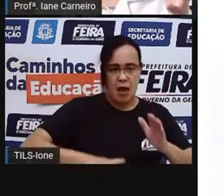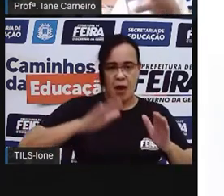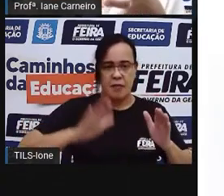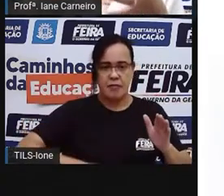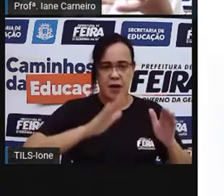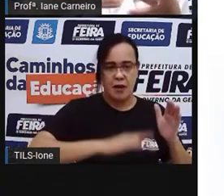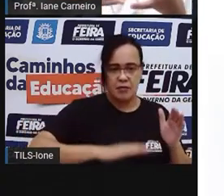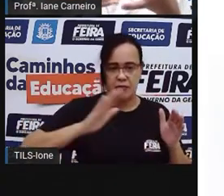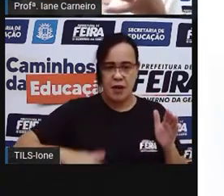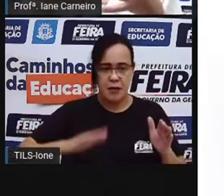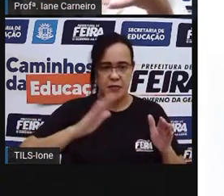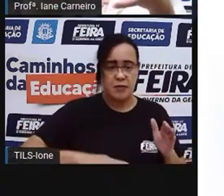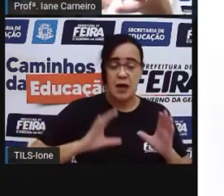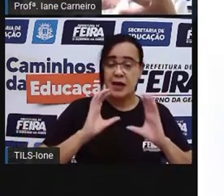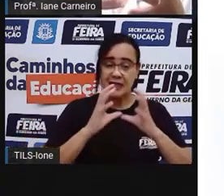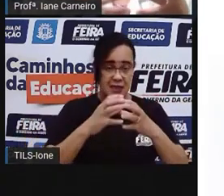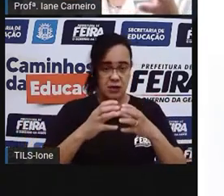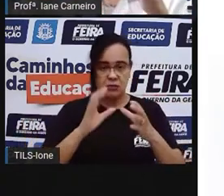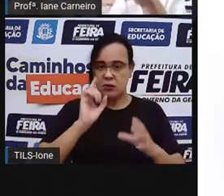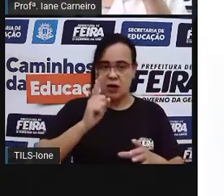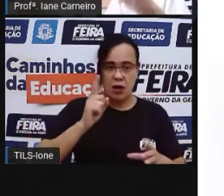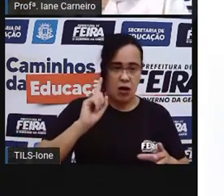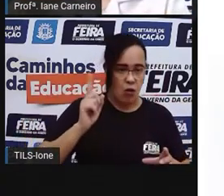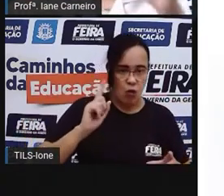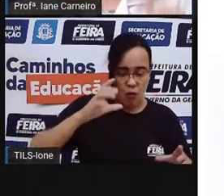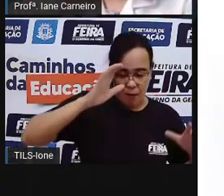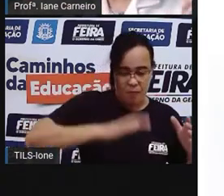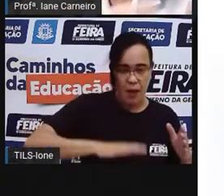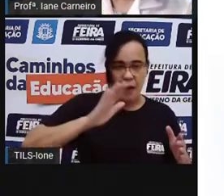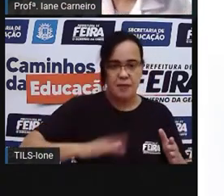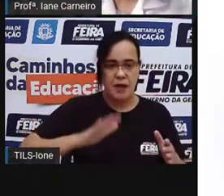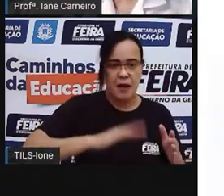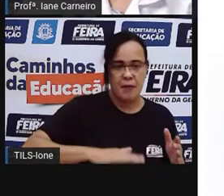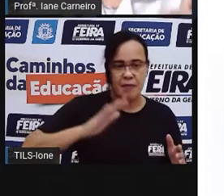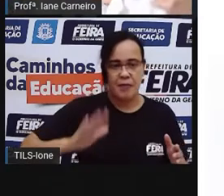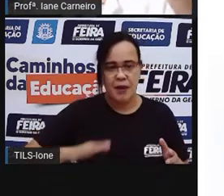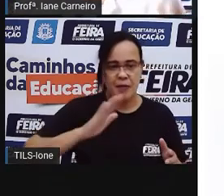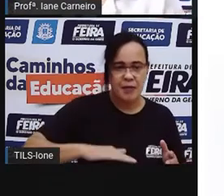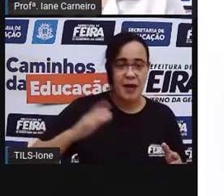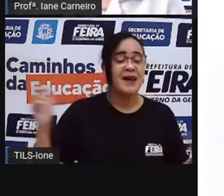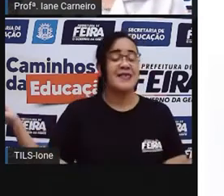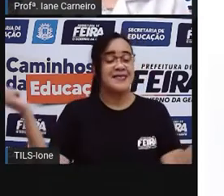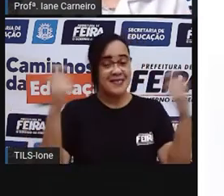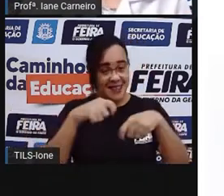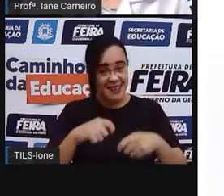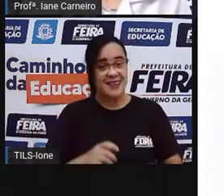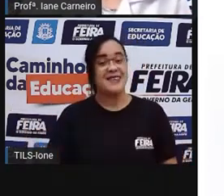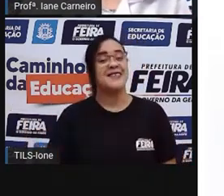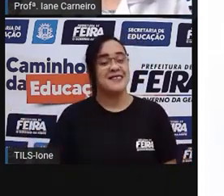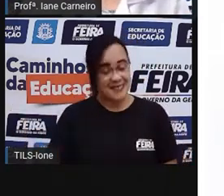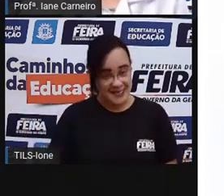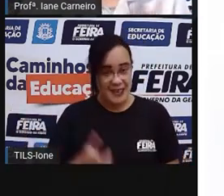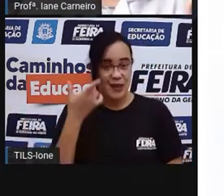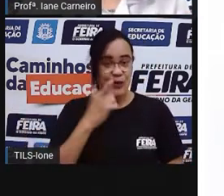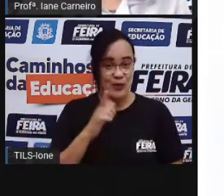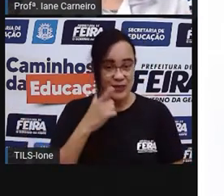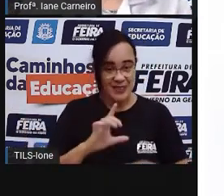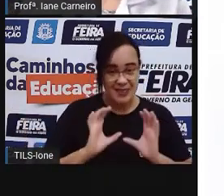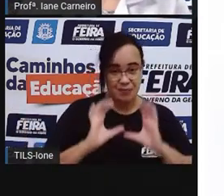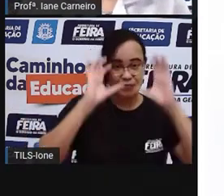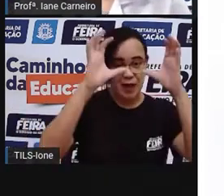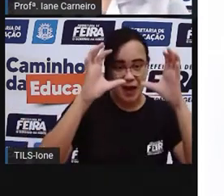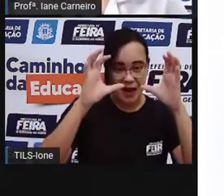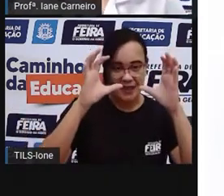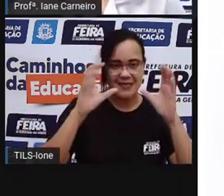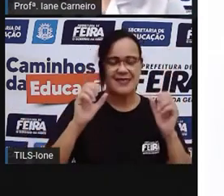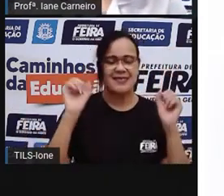chão. Então, não podem caminhar segurando a bola, tá? Tem que ir quicando ela no chão para conseguir jogar, né?